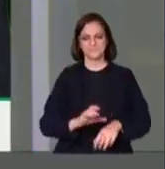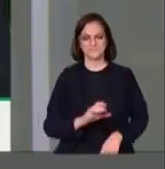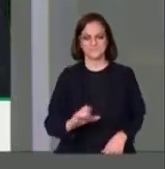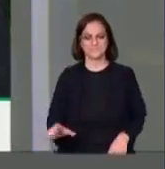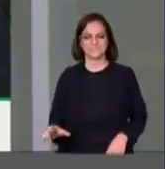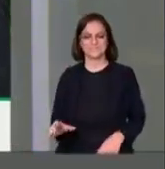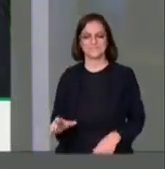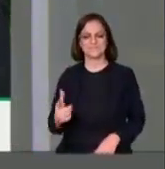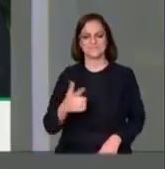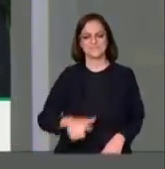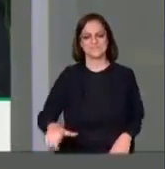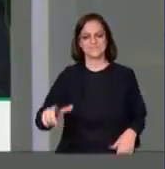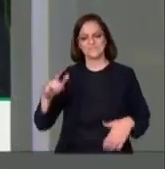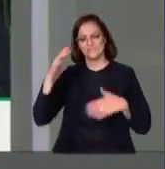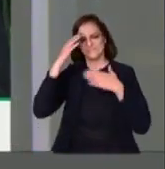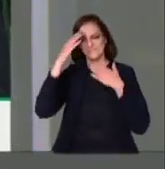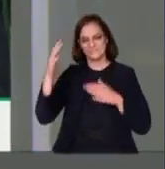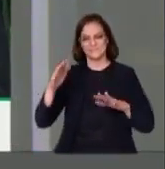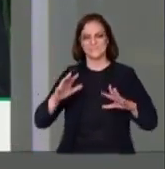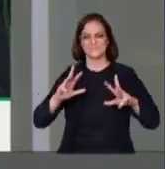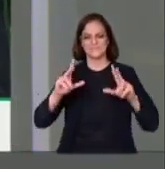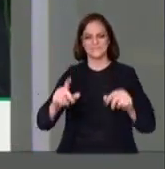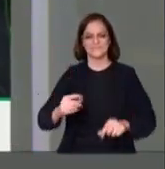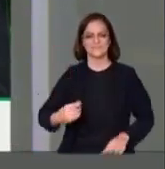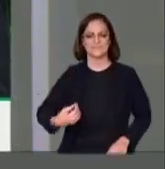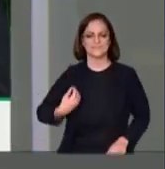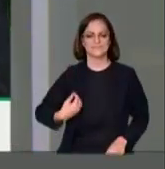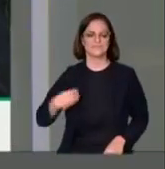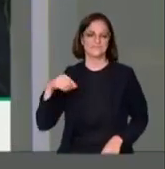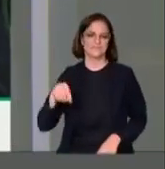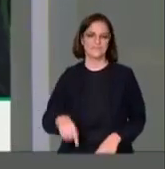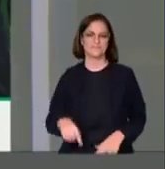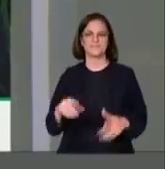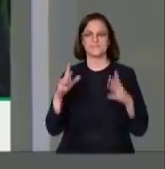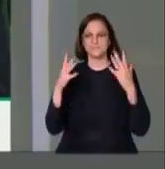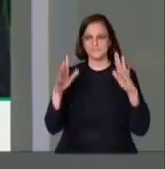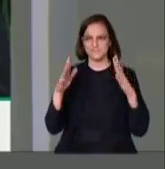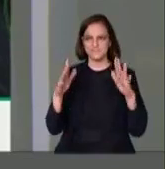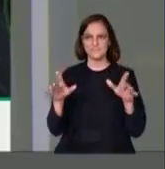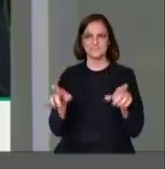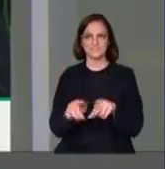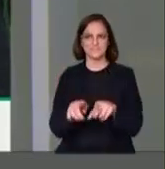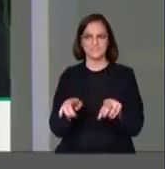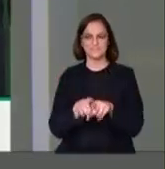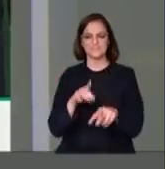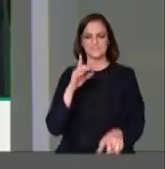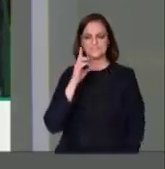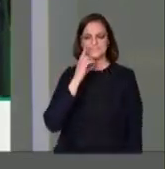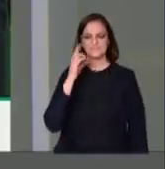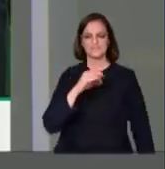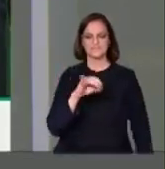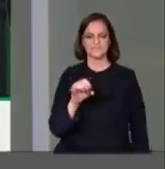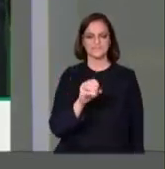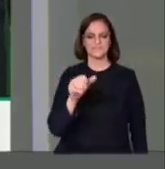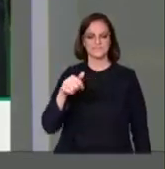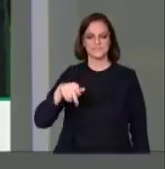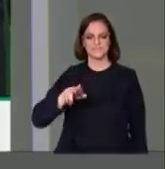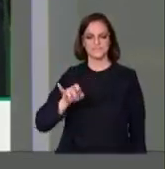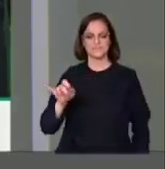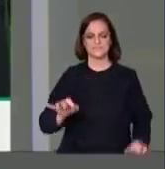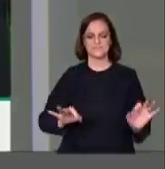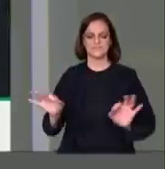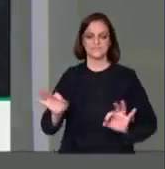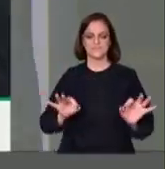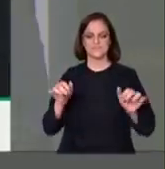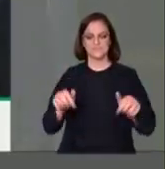agradeço a participação de todos que vieram aqui na mesa e parabenizar, mais uma vez, o deputado Joaquim Passarini pela brilhante organização